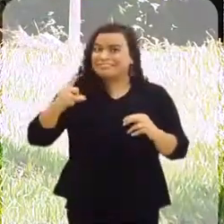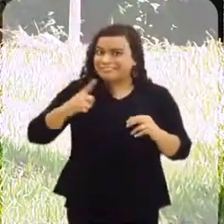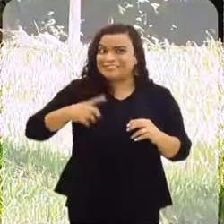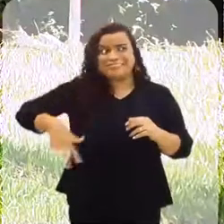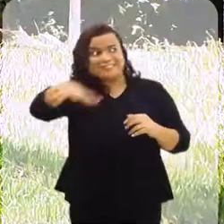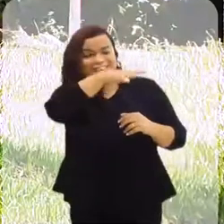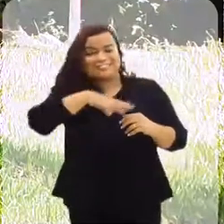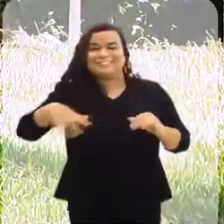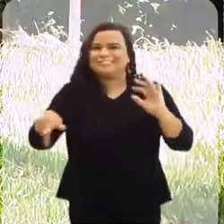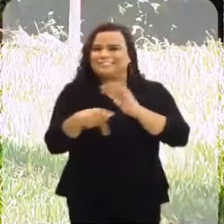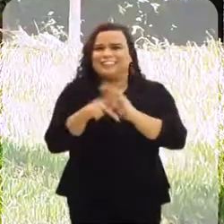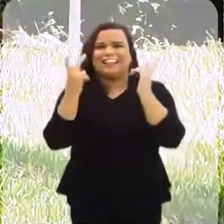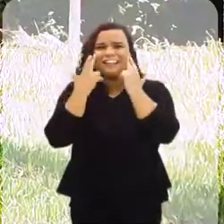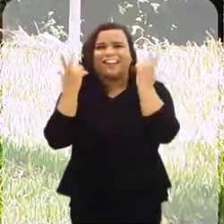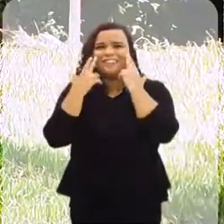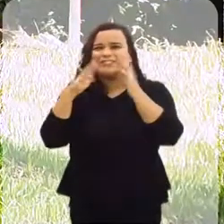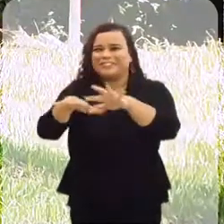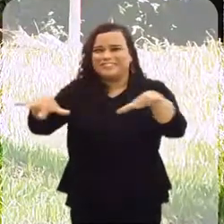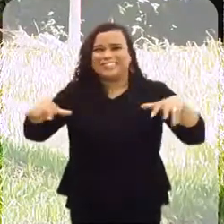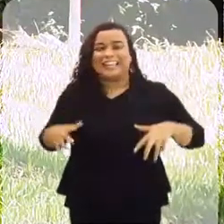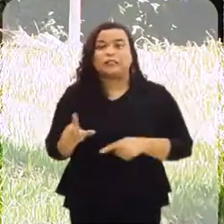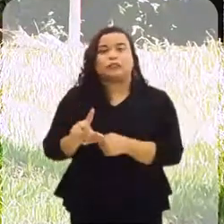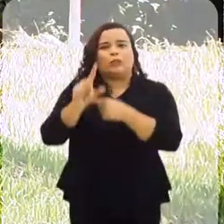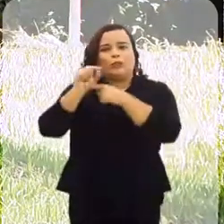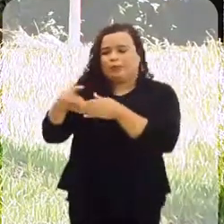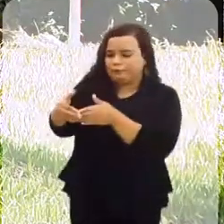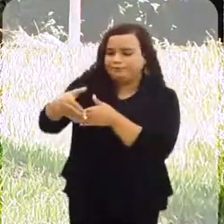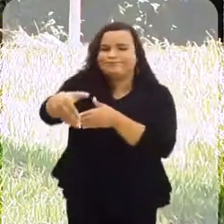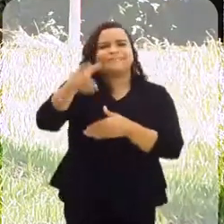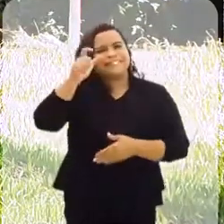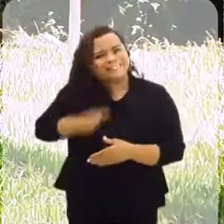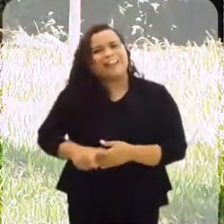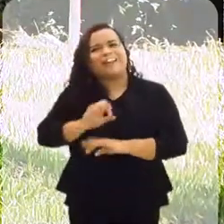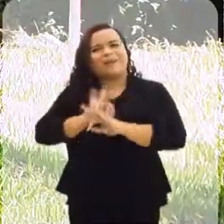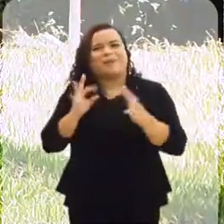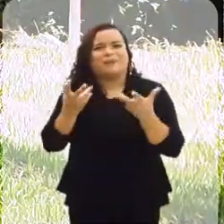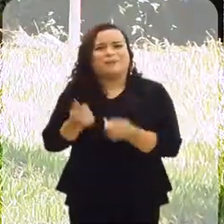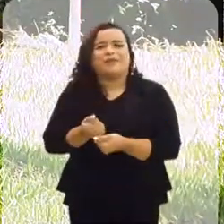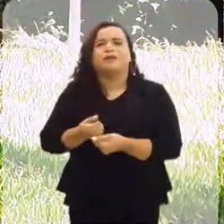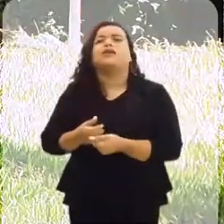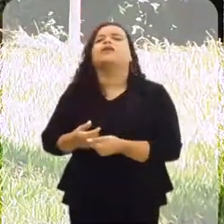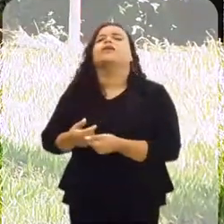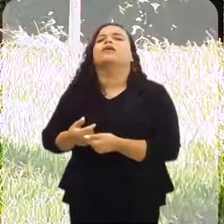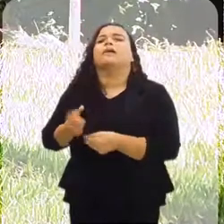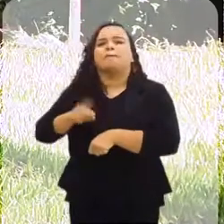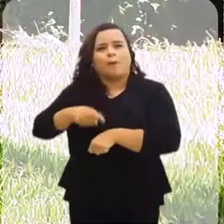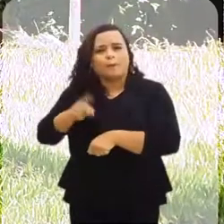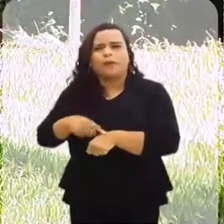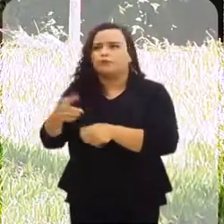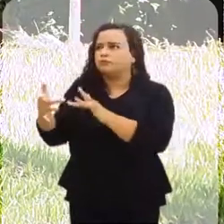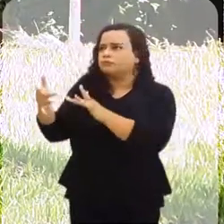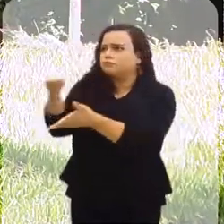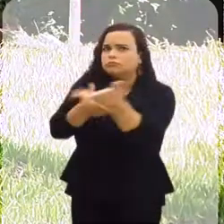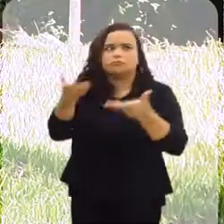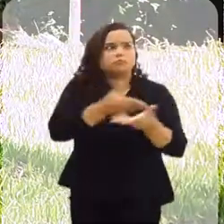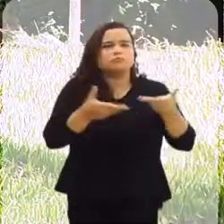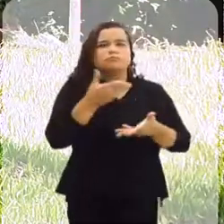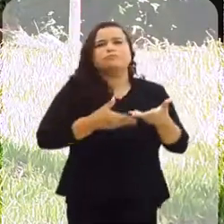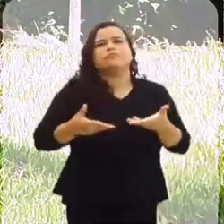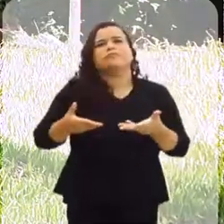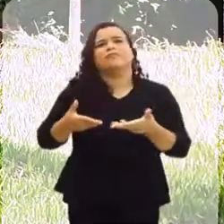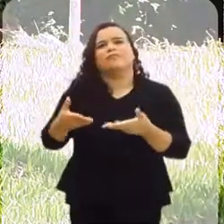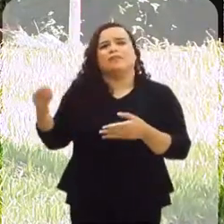Mata Atlântica, nós estamos aqui no bioma da Mata Atlântica. Acho que ele escolheu um ponto de partida muito interessante, até porque eram poucos esses momentos de